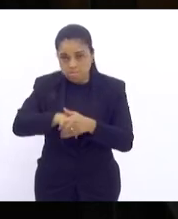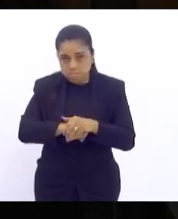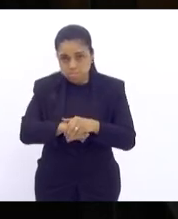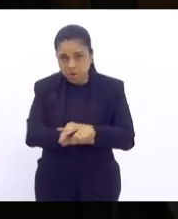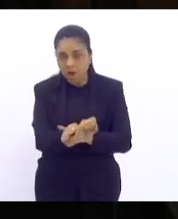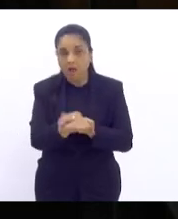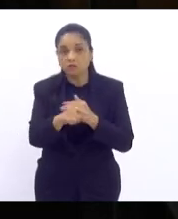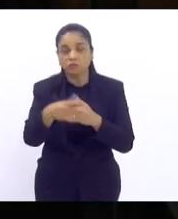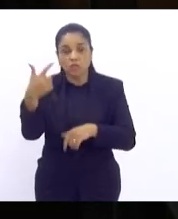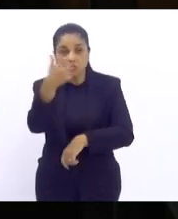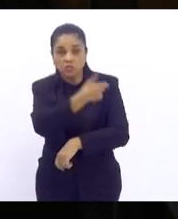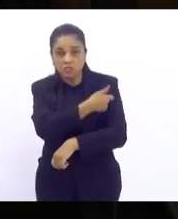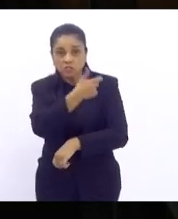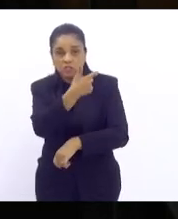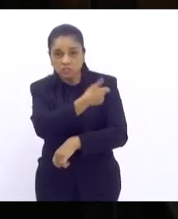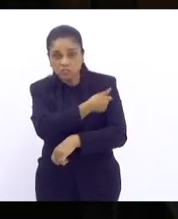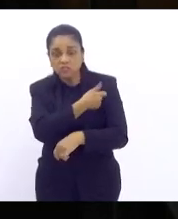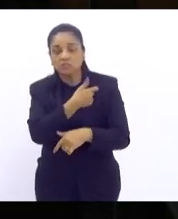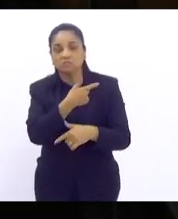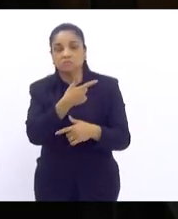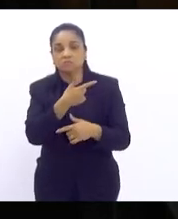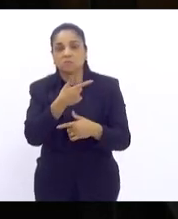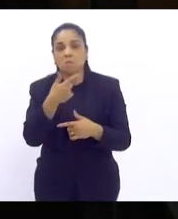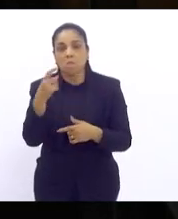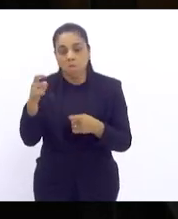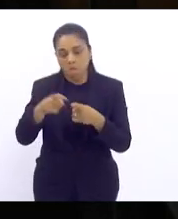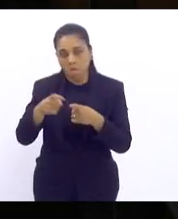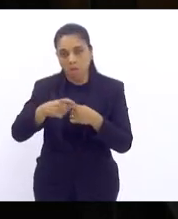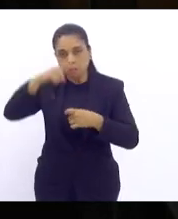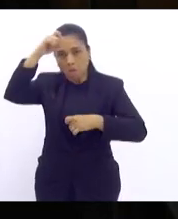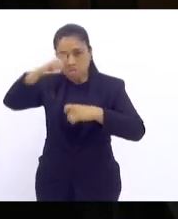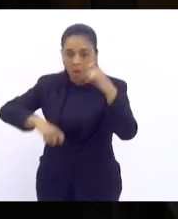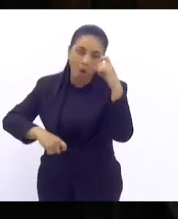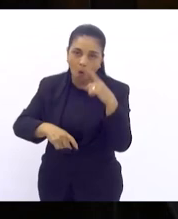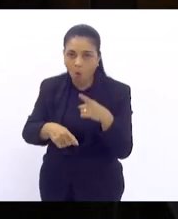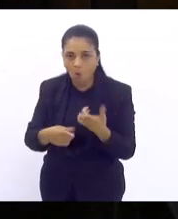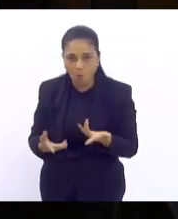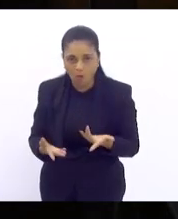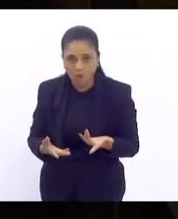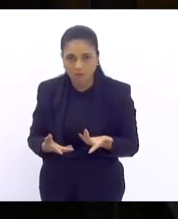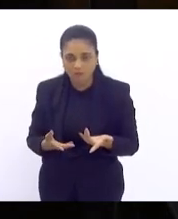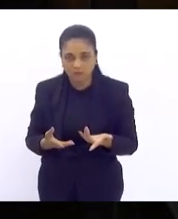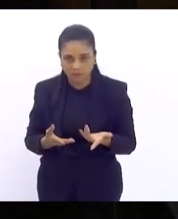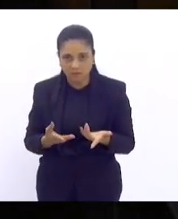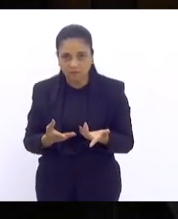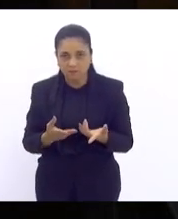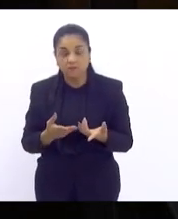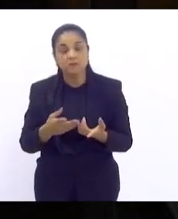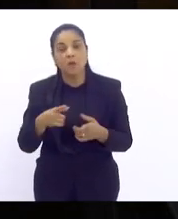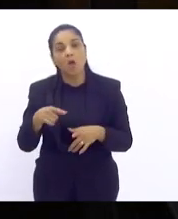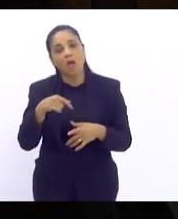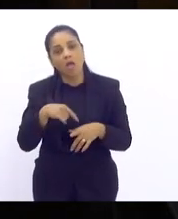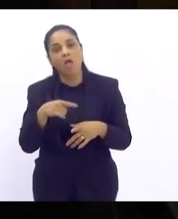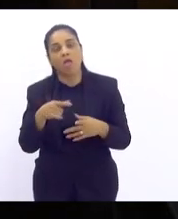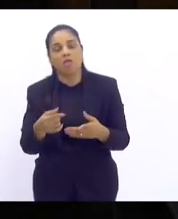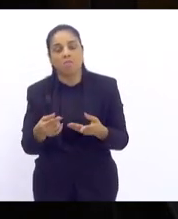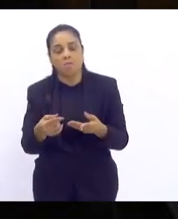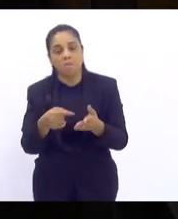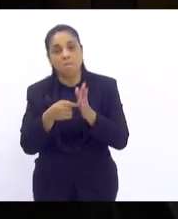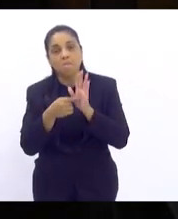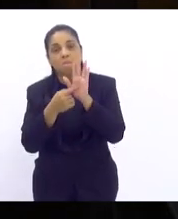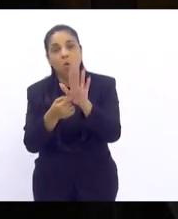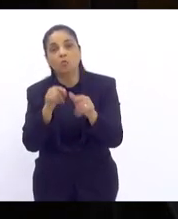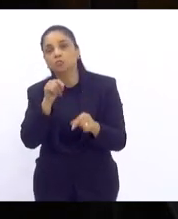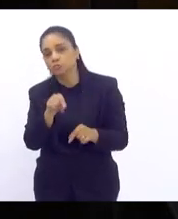diversas vezes e o médico a estuprou importante dizer o quanto que isso traz para nós um